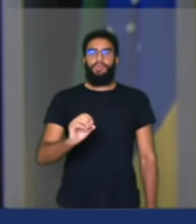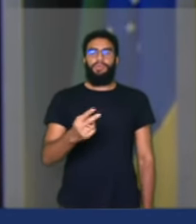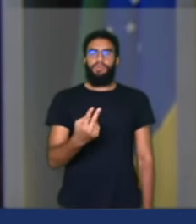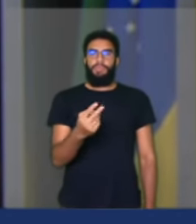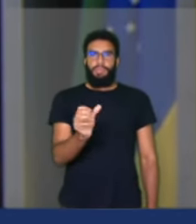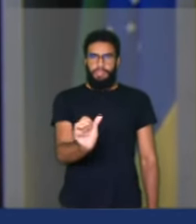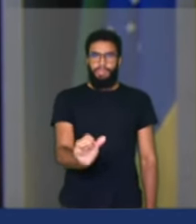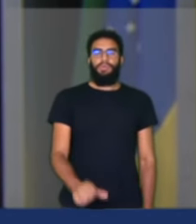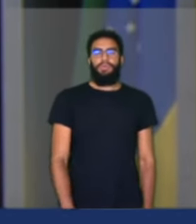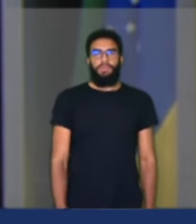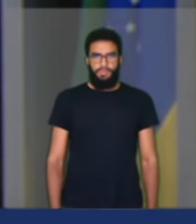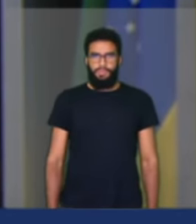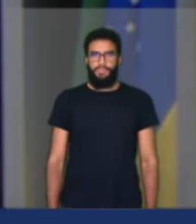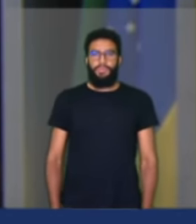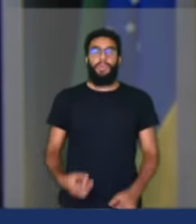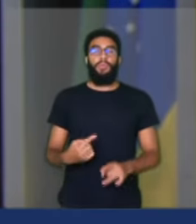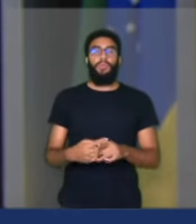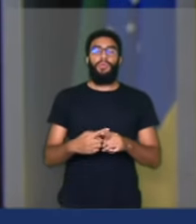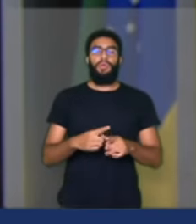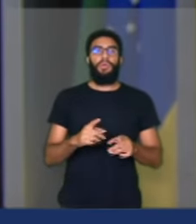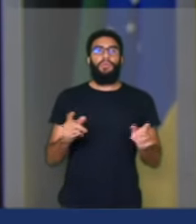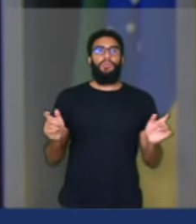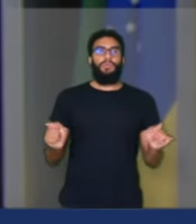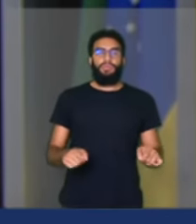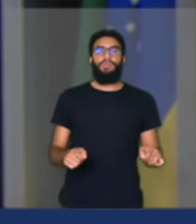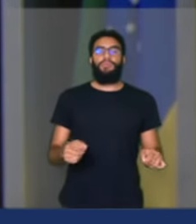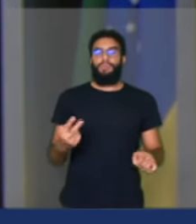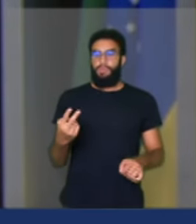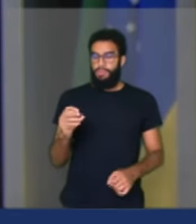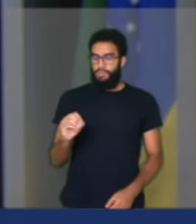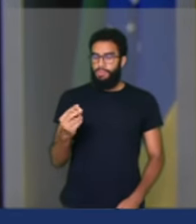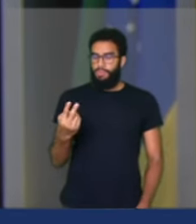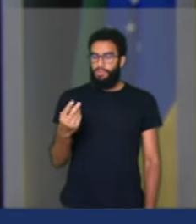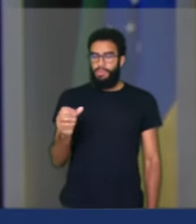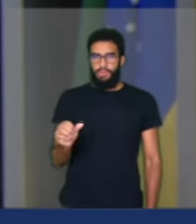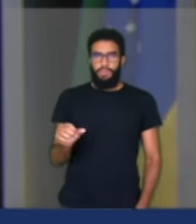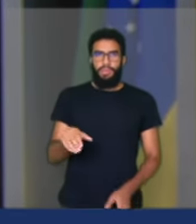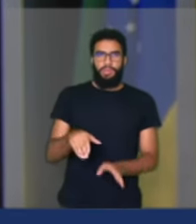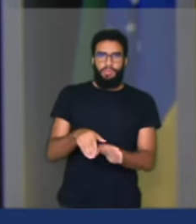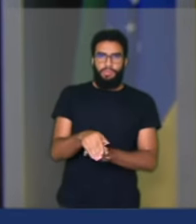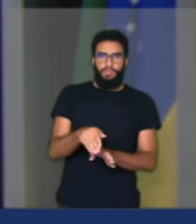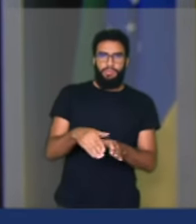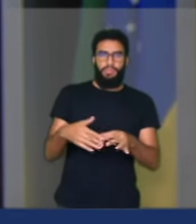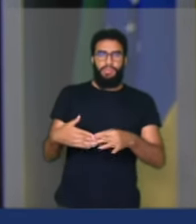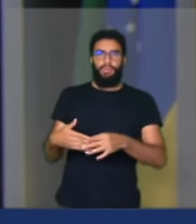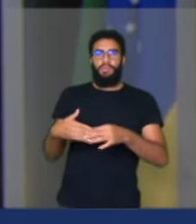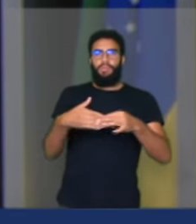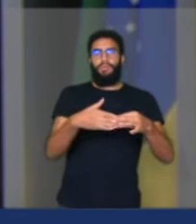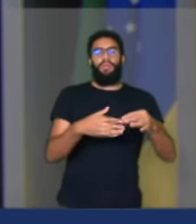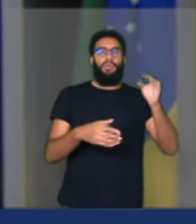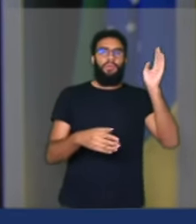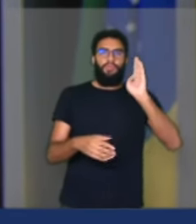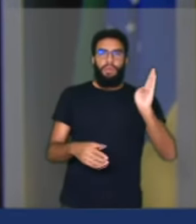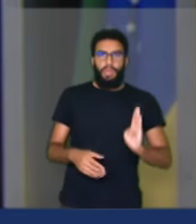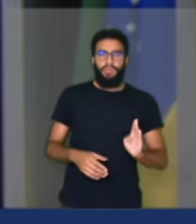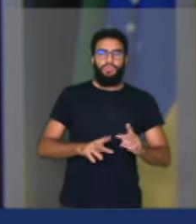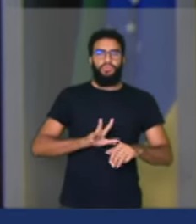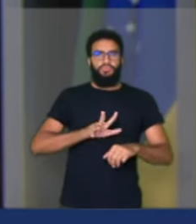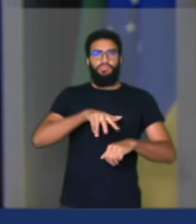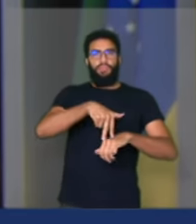Assim nós estaremos, até 2026, conduzindo esse país com mãos de ferro, com muita